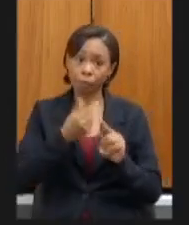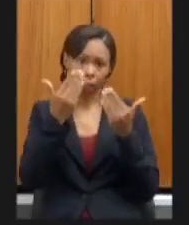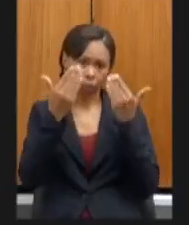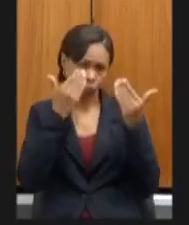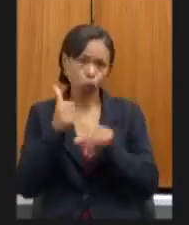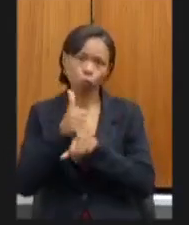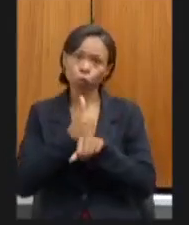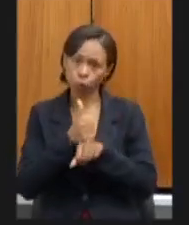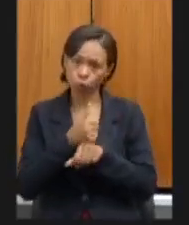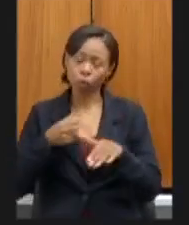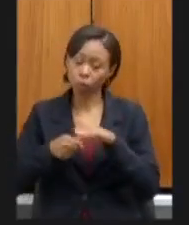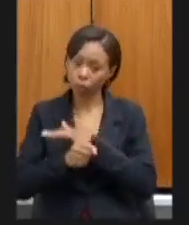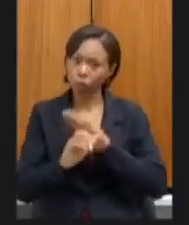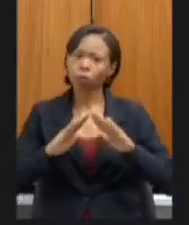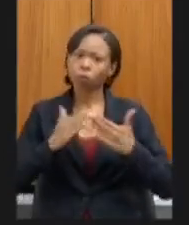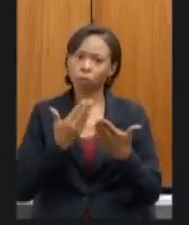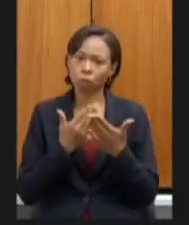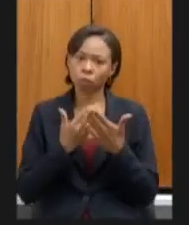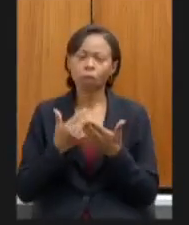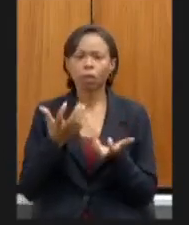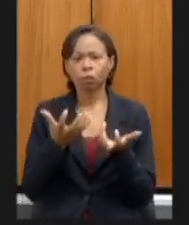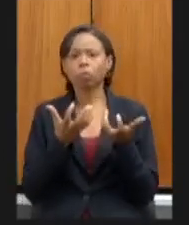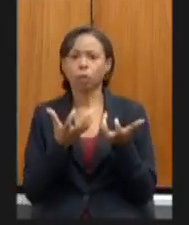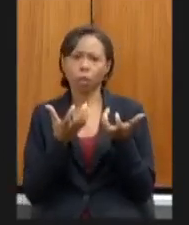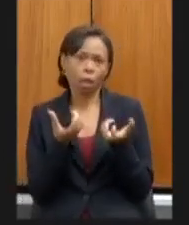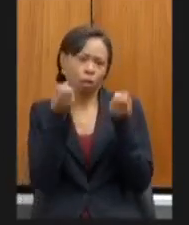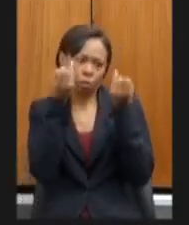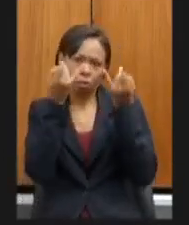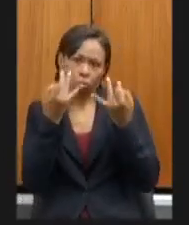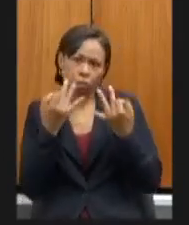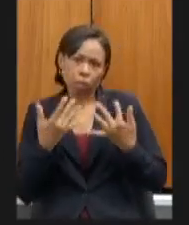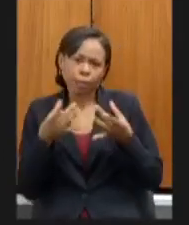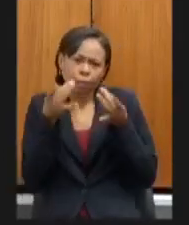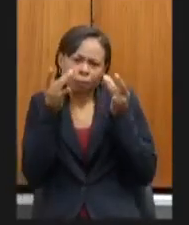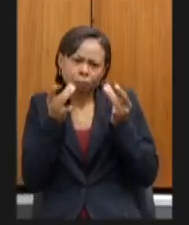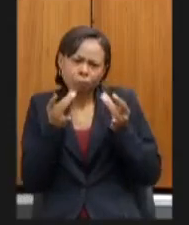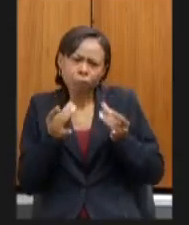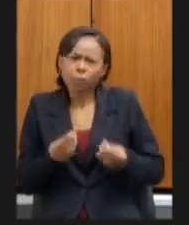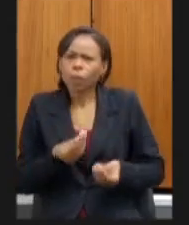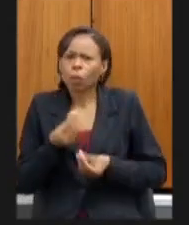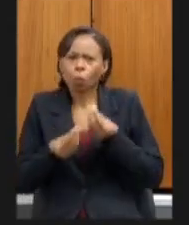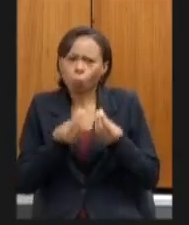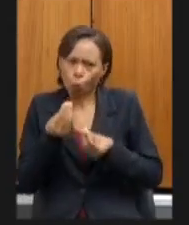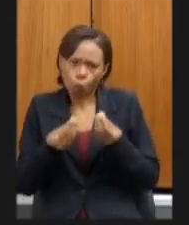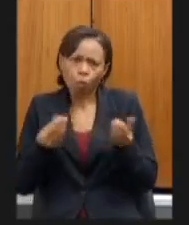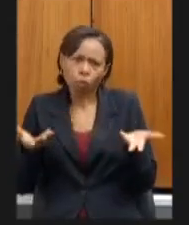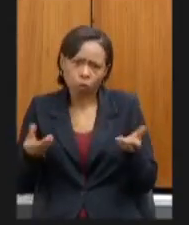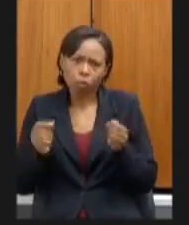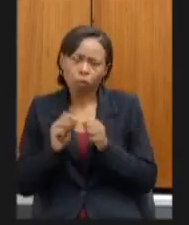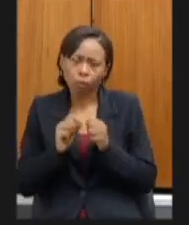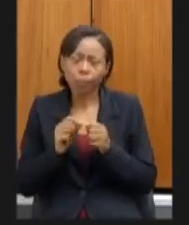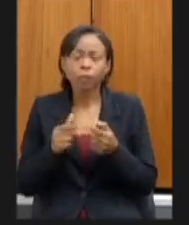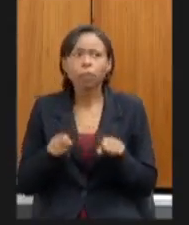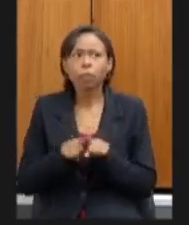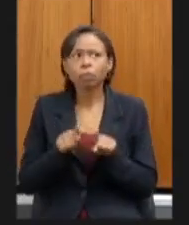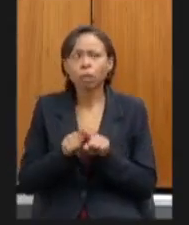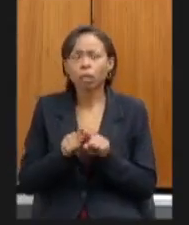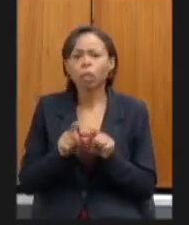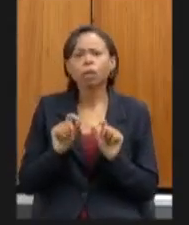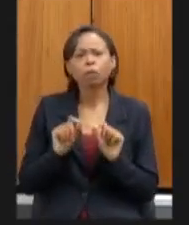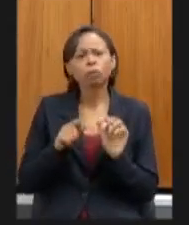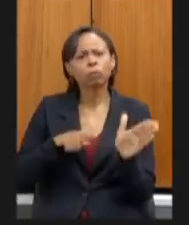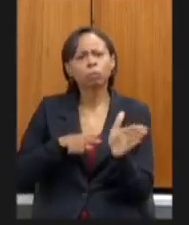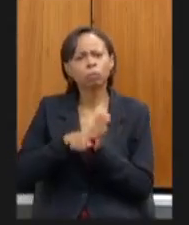receber mais detalhamento de como se dará essa implementação e aproveito aqui no encerramento só para perguntar se